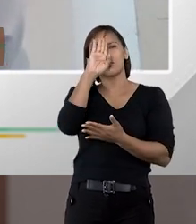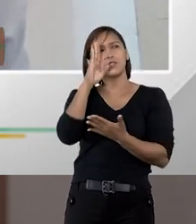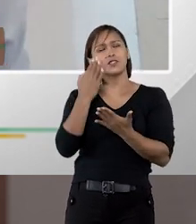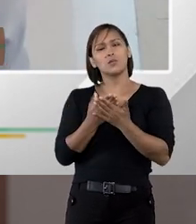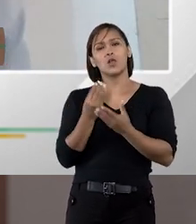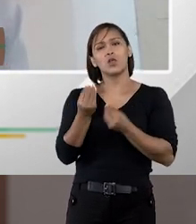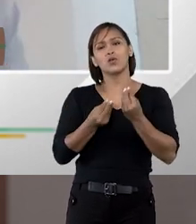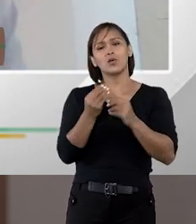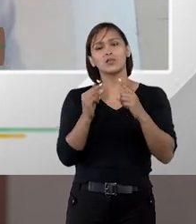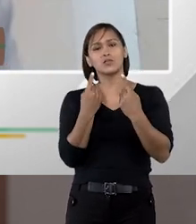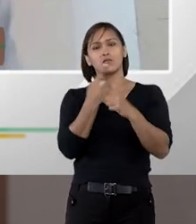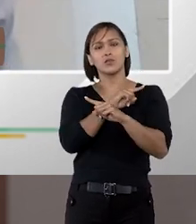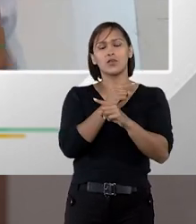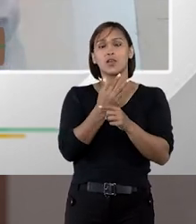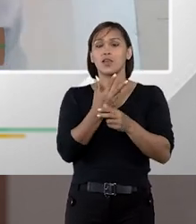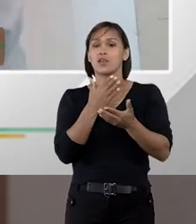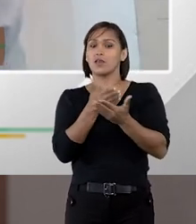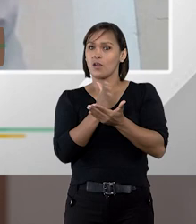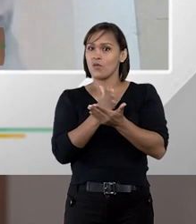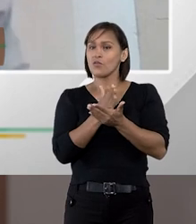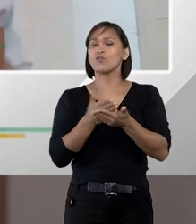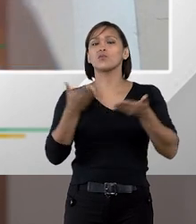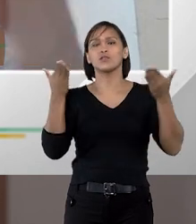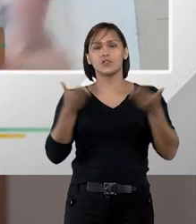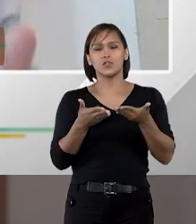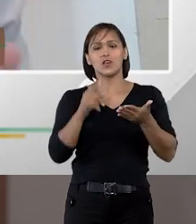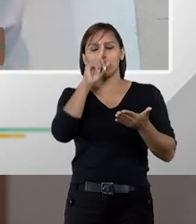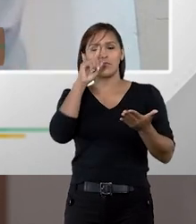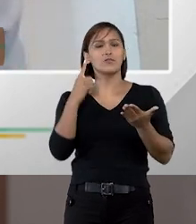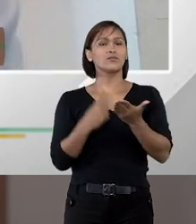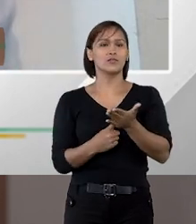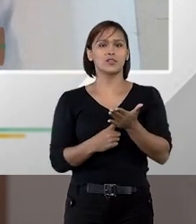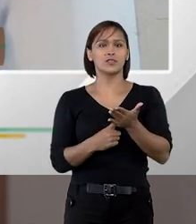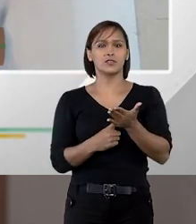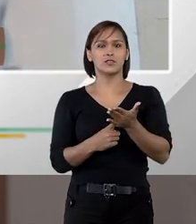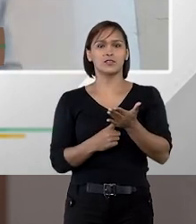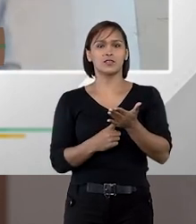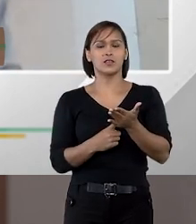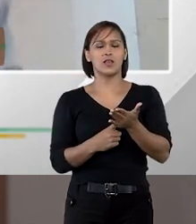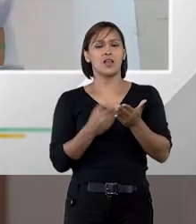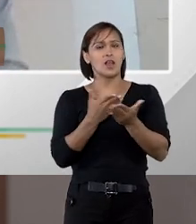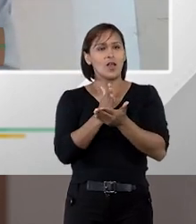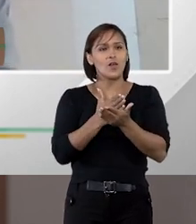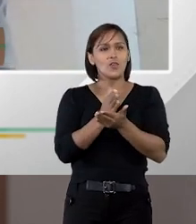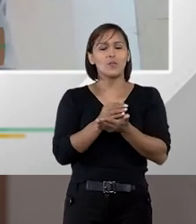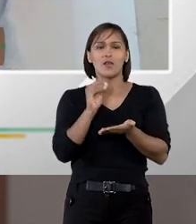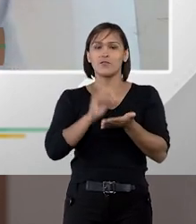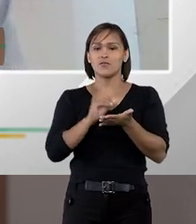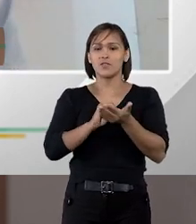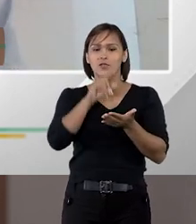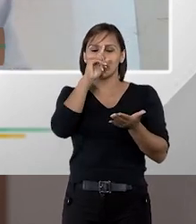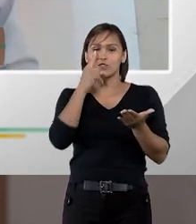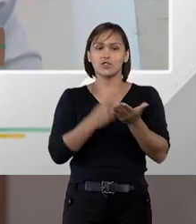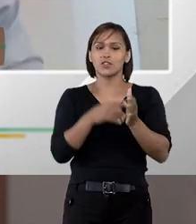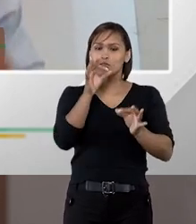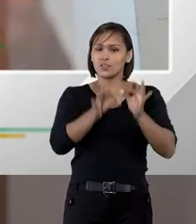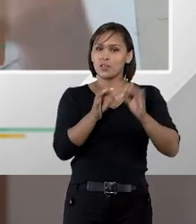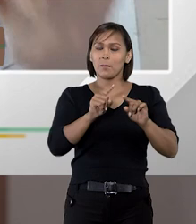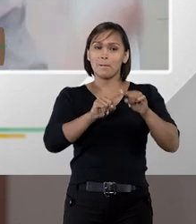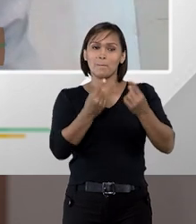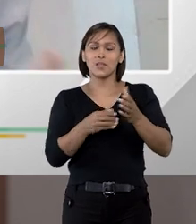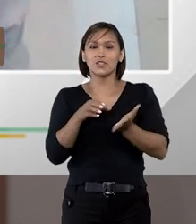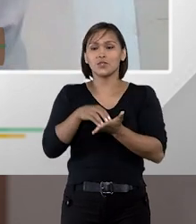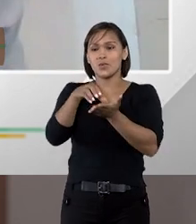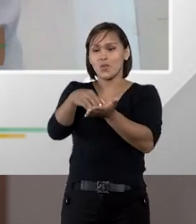noção de quais são as controvérsias e algumas delas já foram inclusive decididas algumas não decididas judicialmente mas